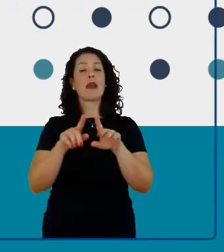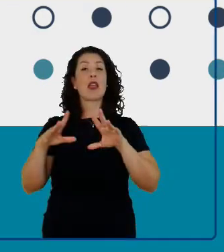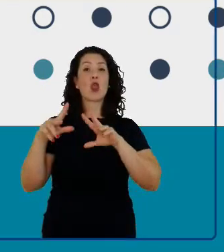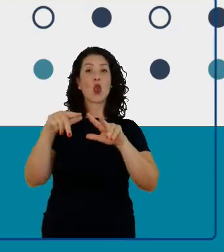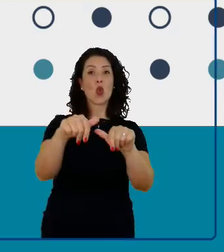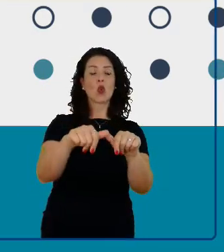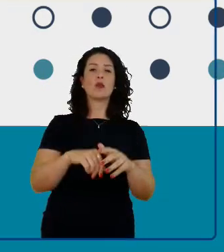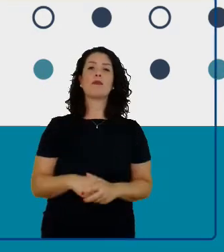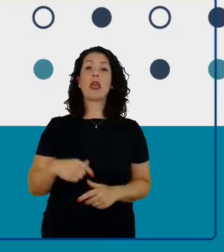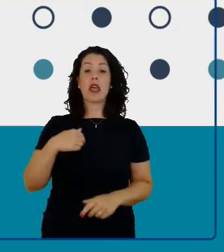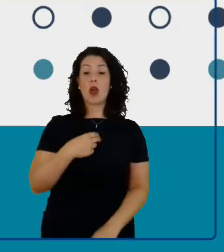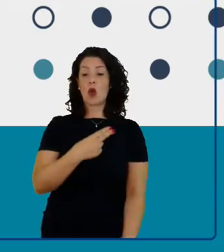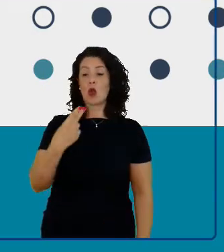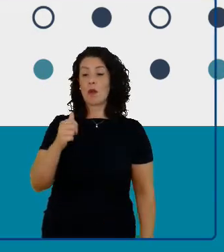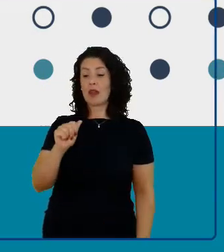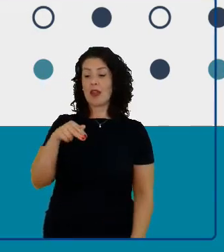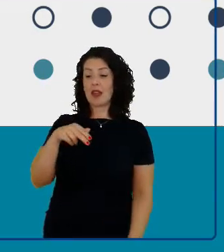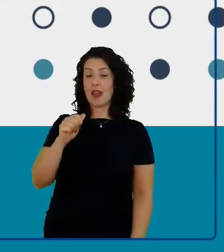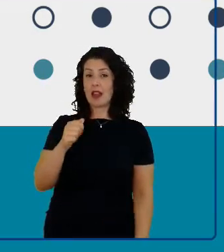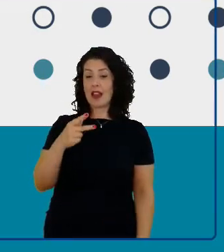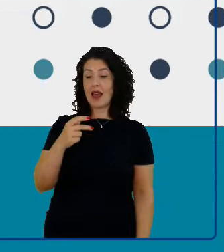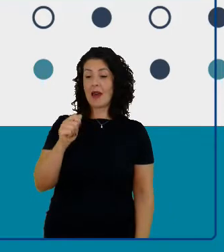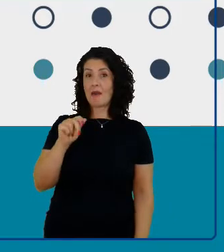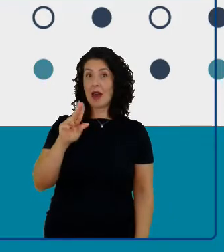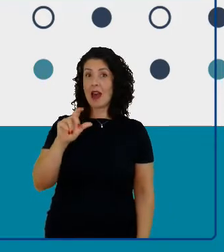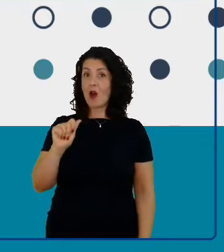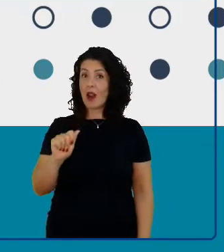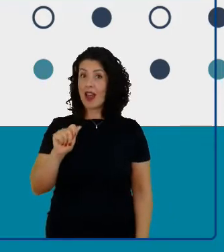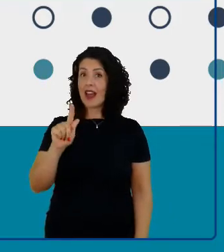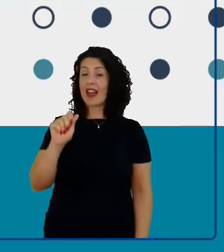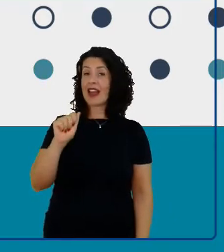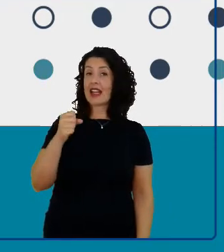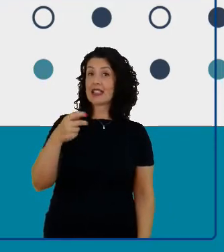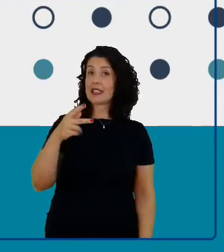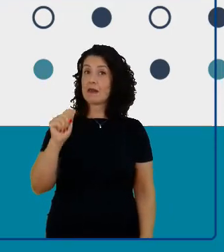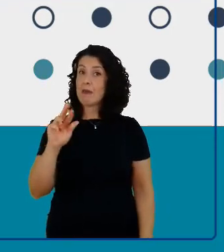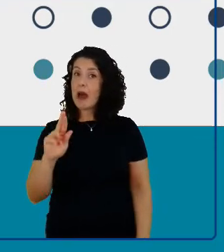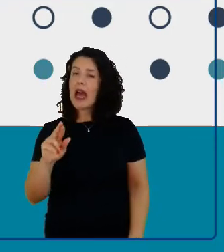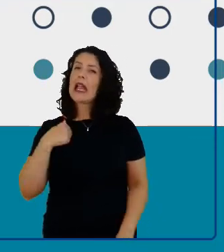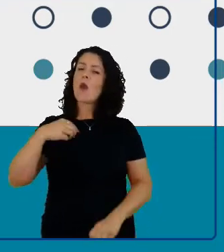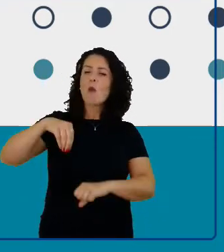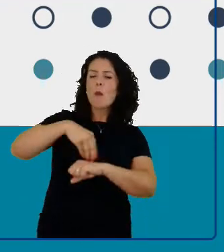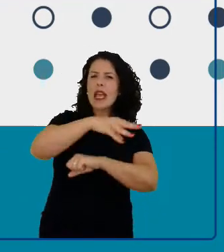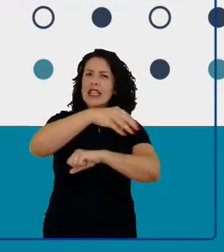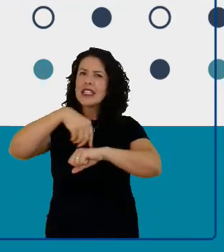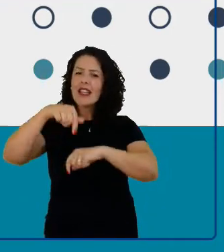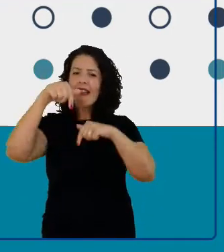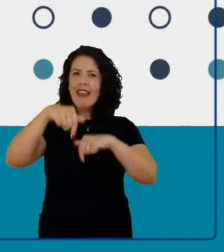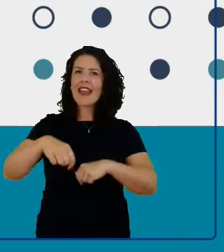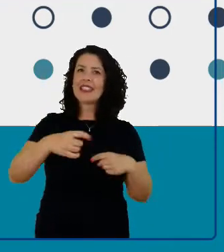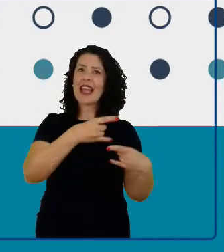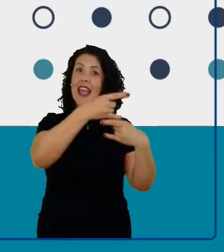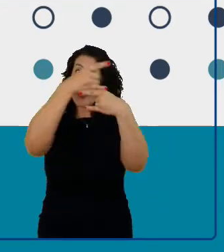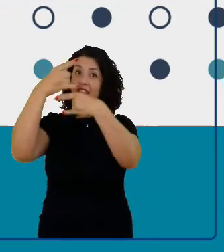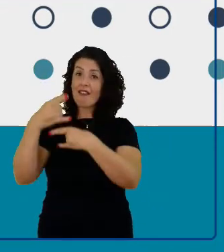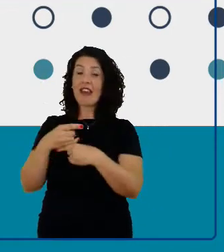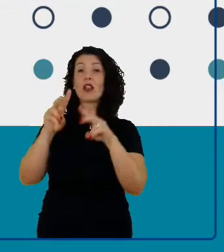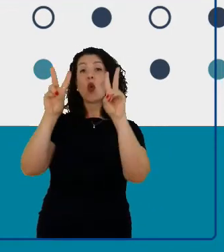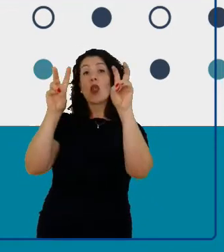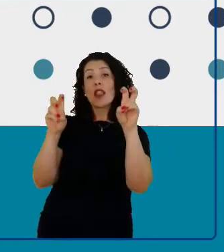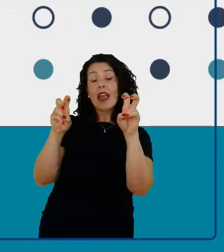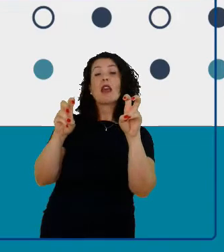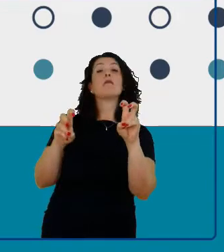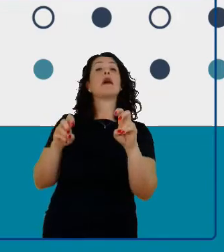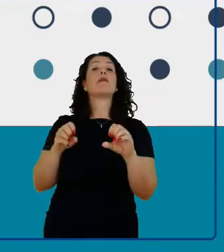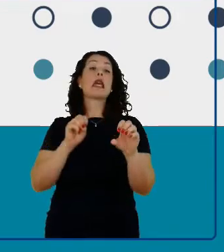Eu sou Ana Paula Gaspar e hoje eu vou mediar esse nosso evento, Inspirações para o Ensino de Ciências e Suas